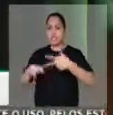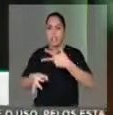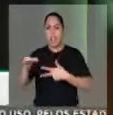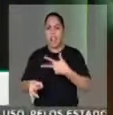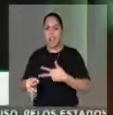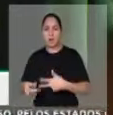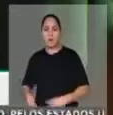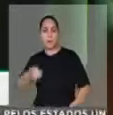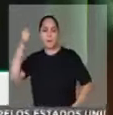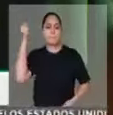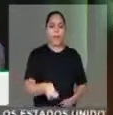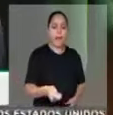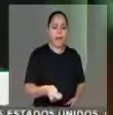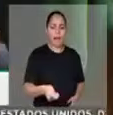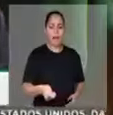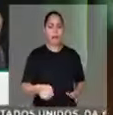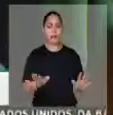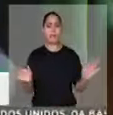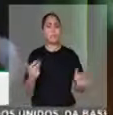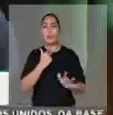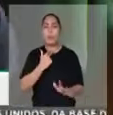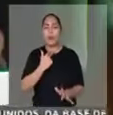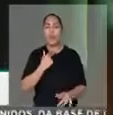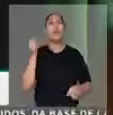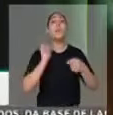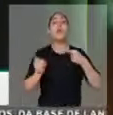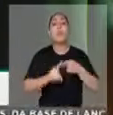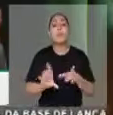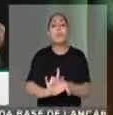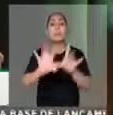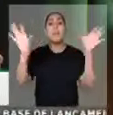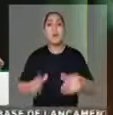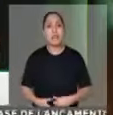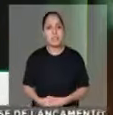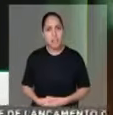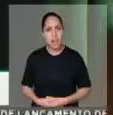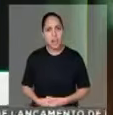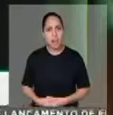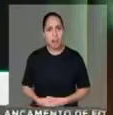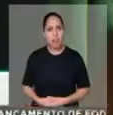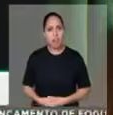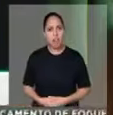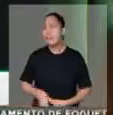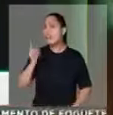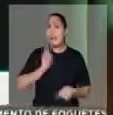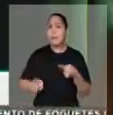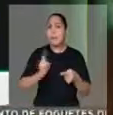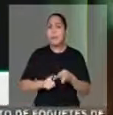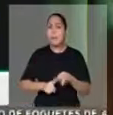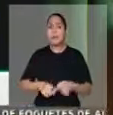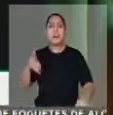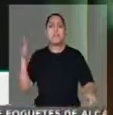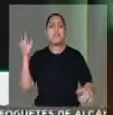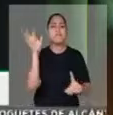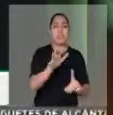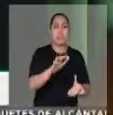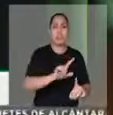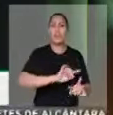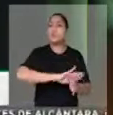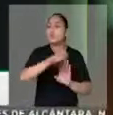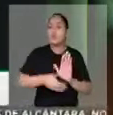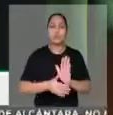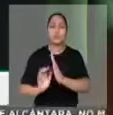os meios. Porque isso é crise da democracia e isso atinge a todos os partidos dessa casa.